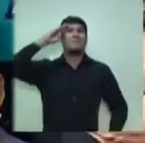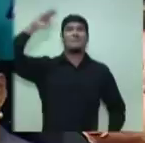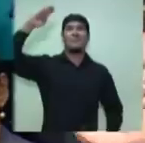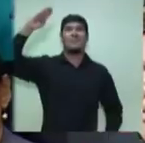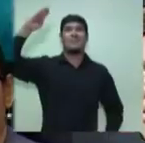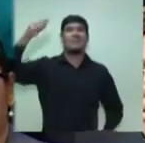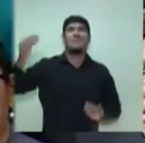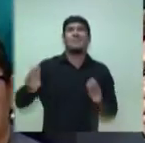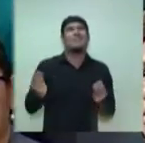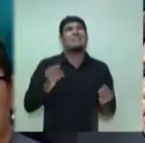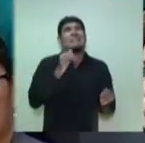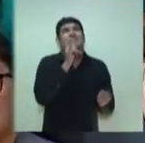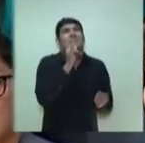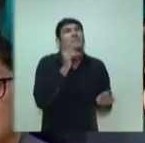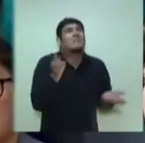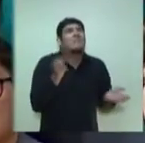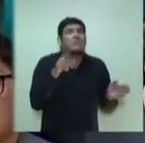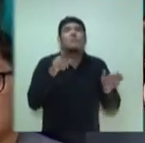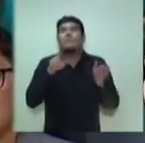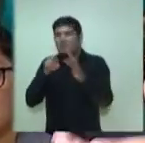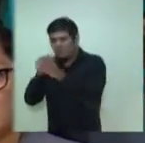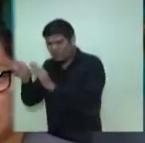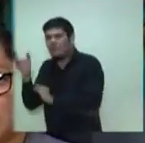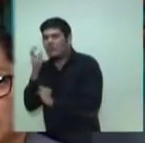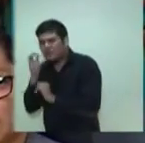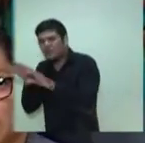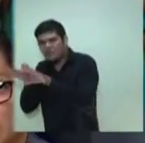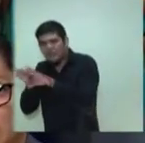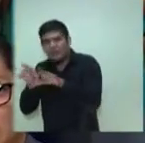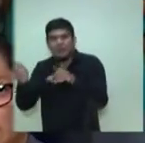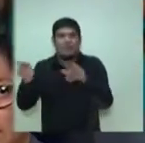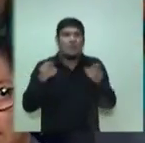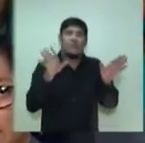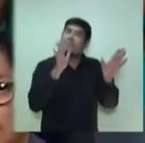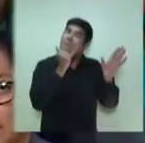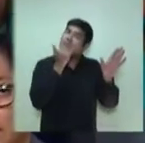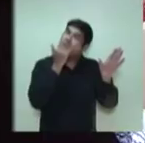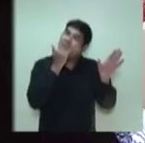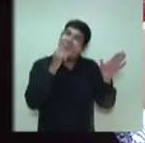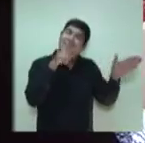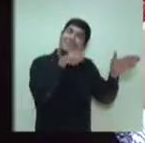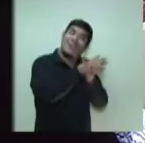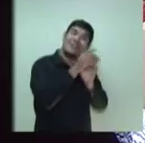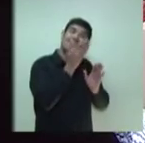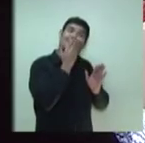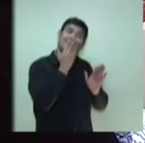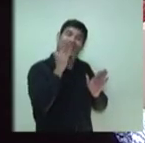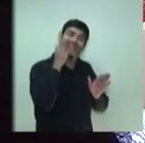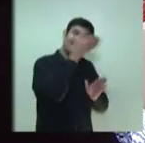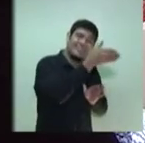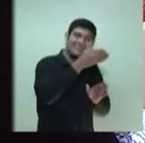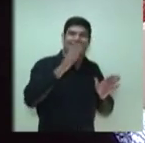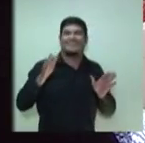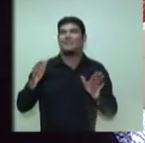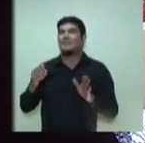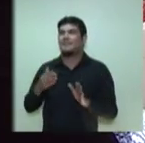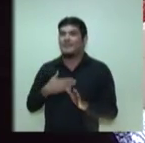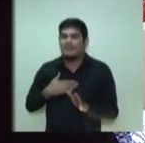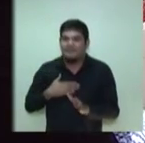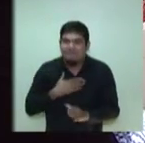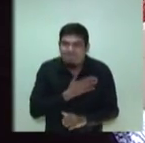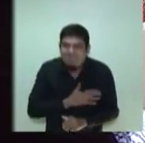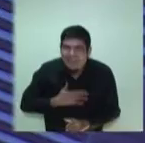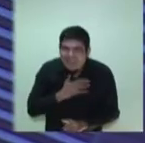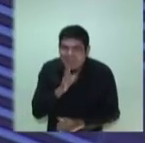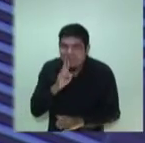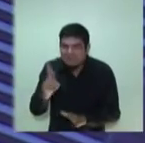questão? E o candidato também. De que forma o senhor vai trabalhar? está dirigido agora ao candidato Arthur Neto. Bem, Silva, eu tenho muito prazer em